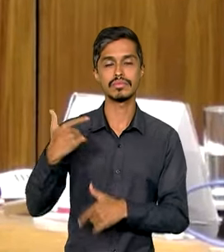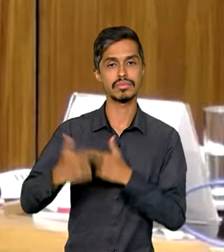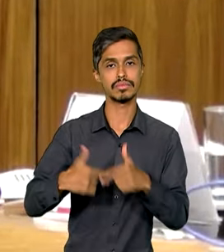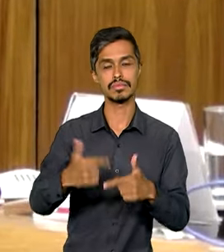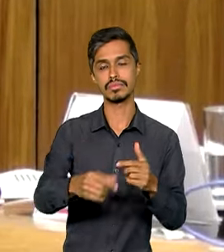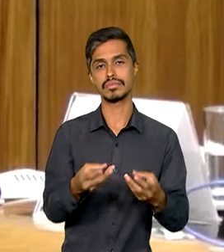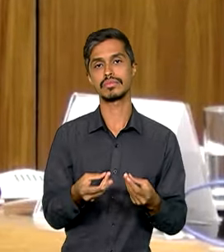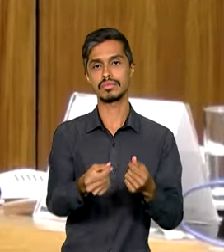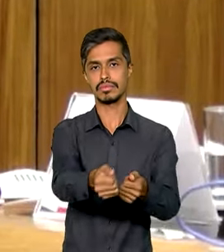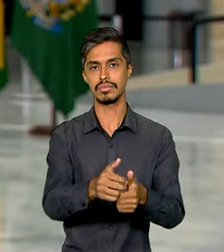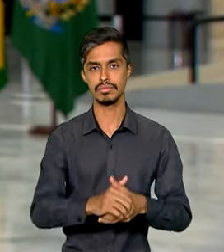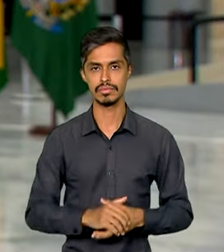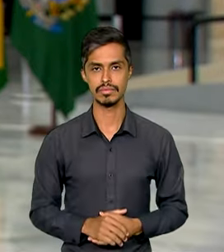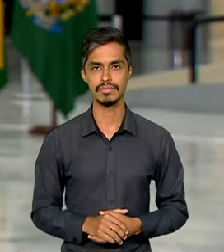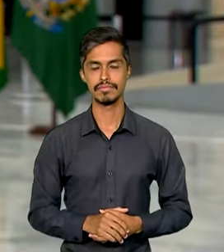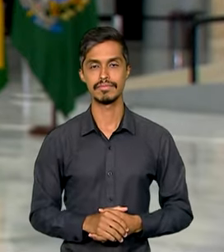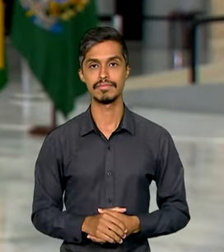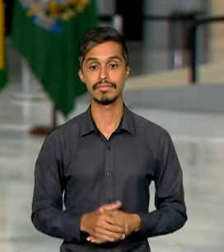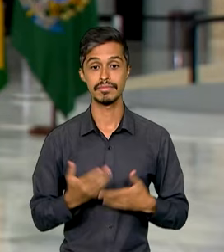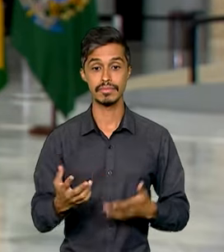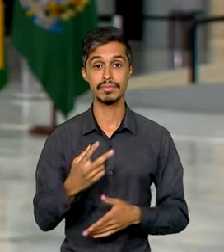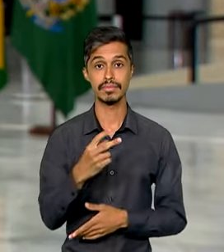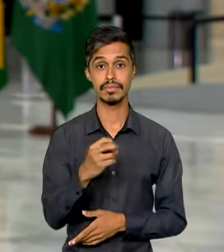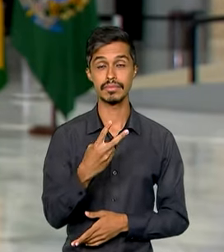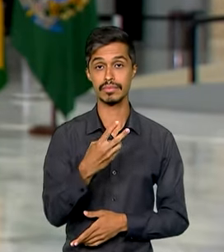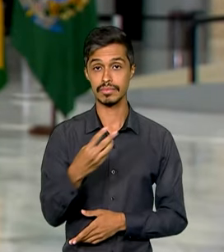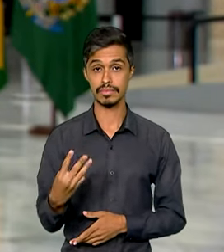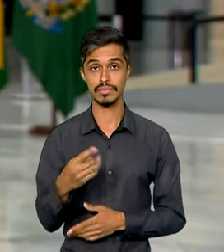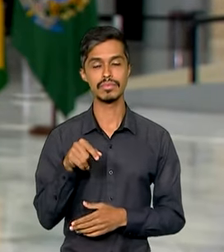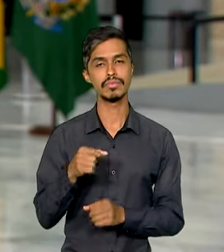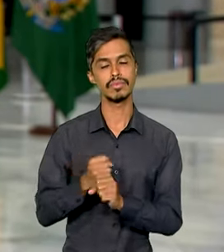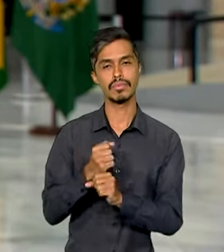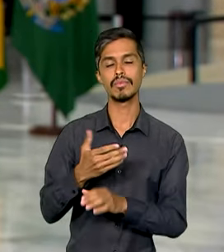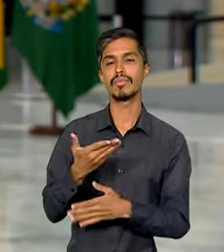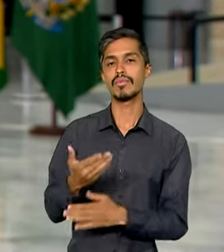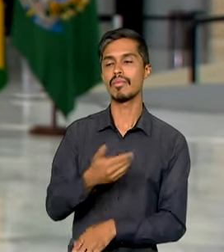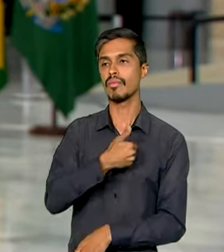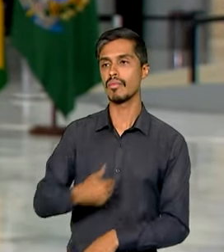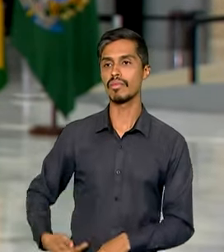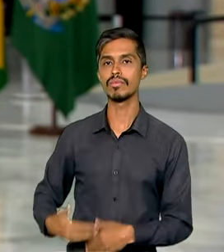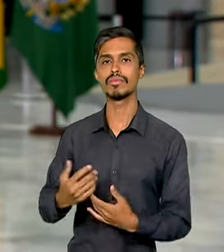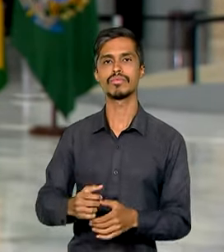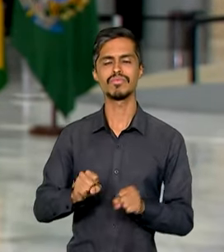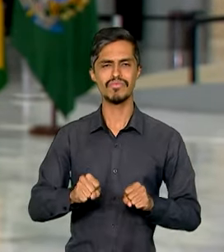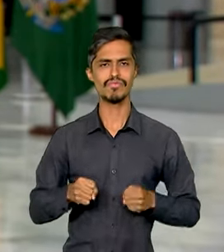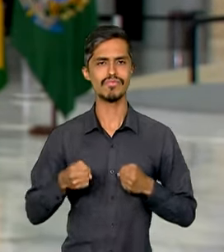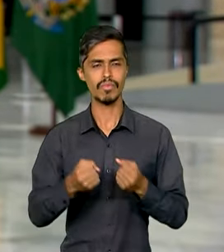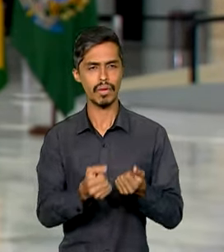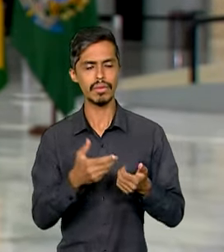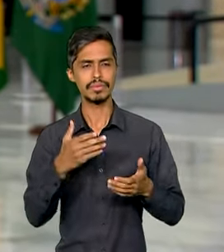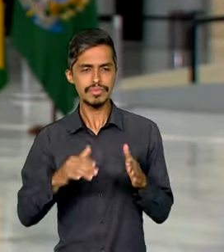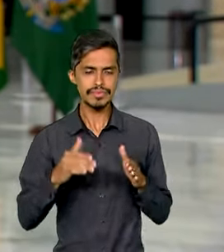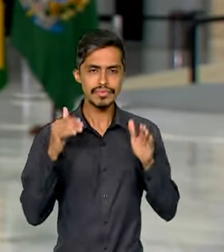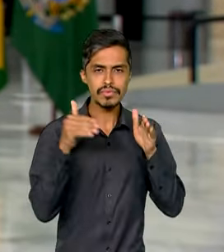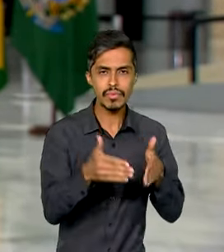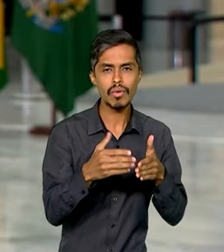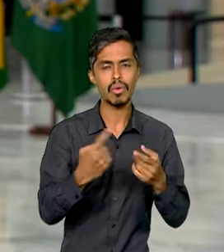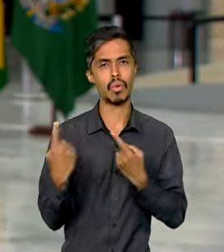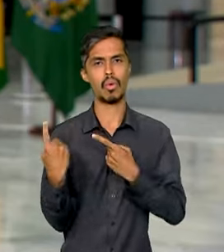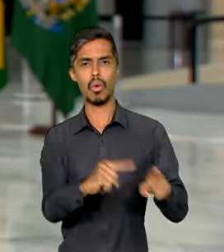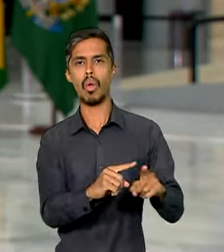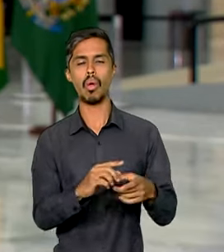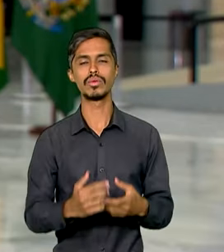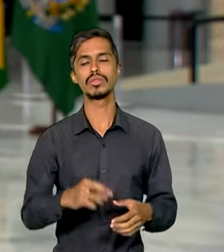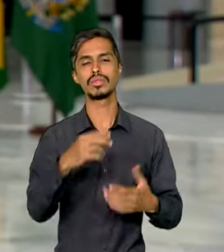de qualidade. Em 2023, o governo intensificou as operações de combate ao trabalho escravo.